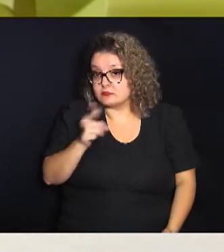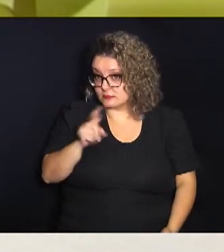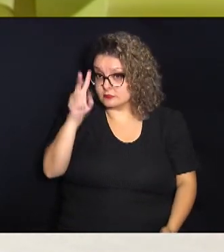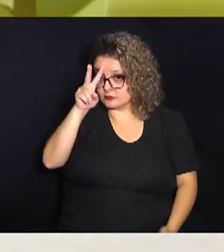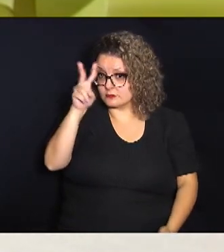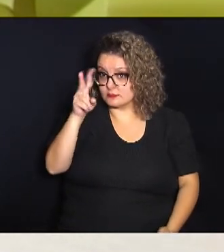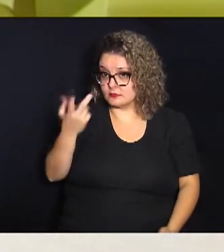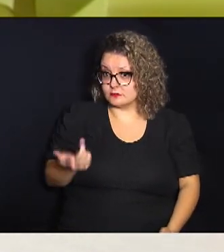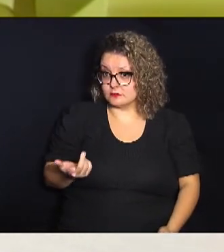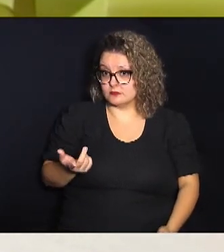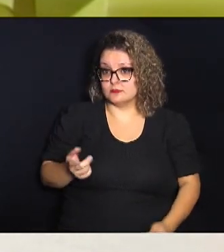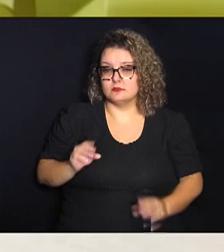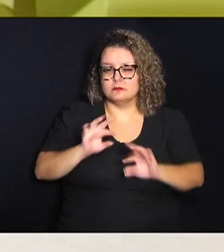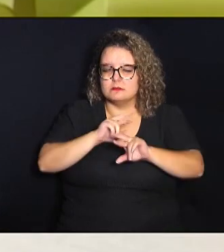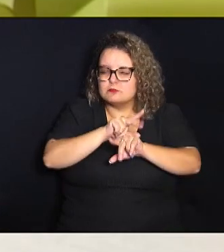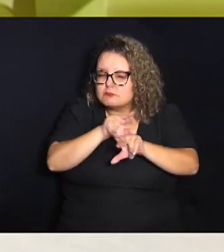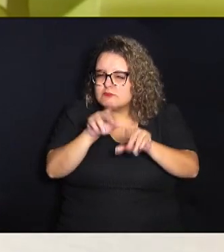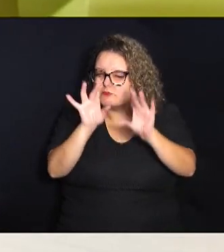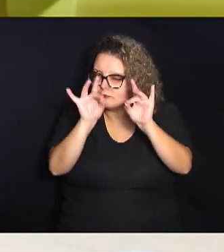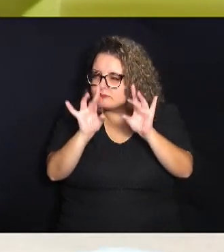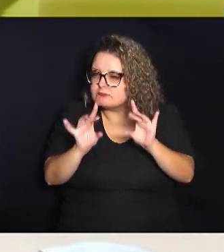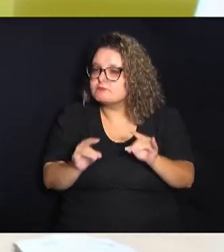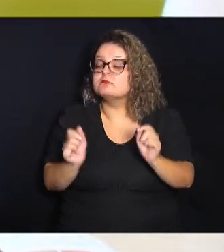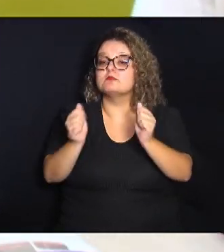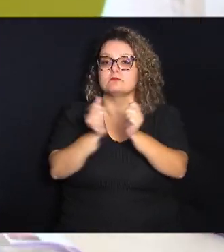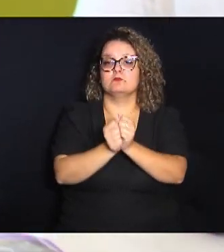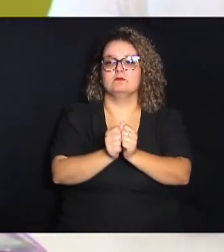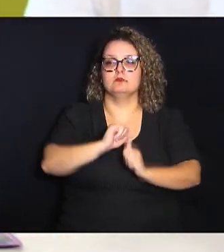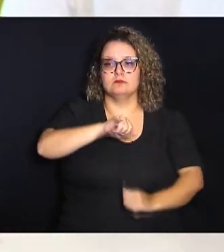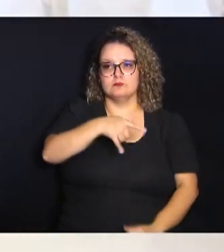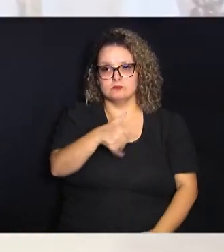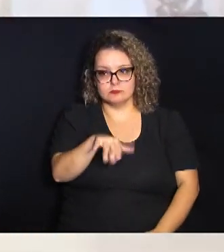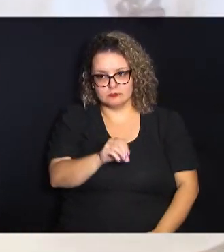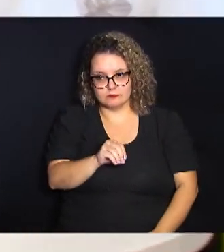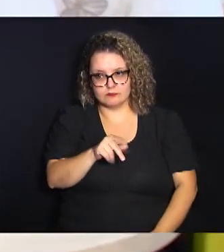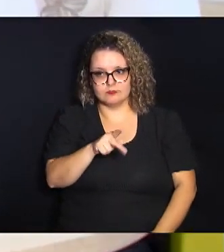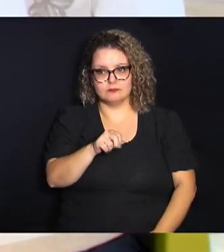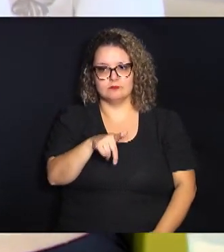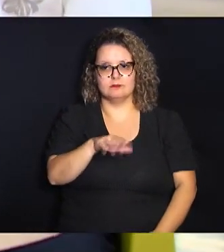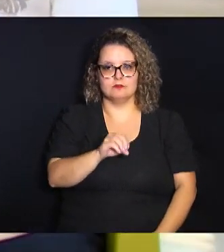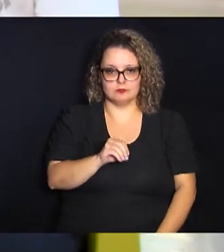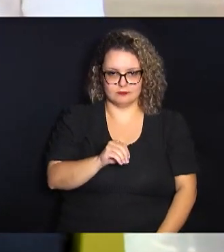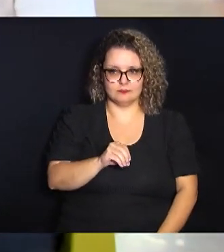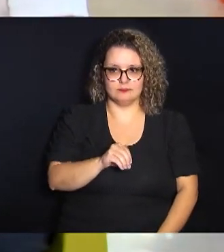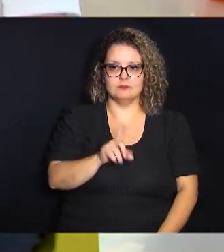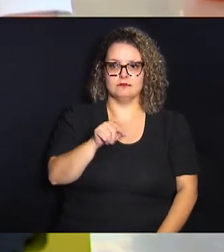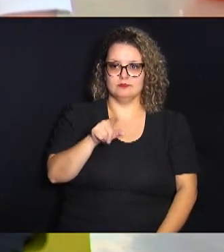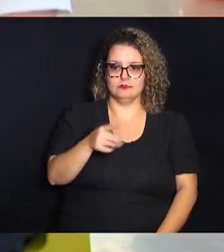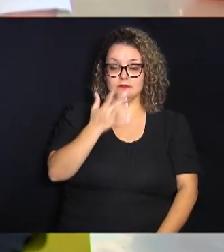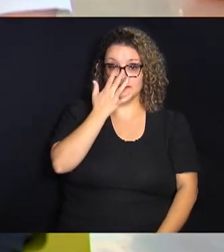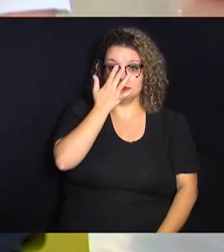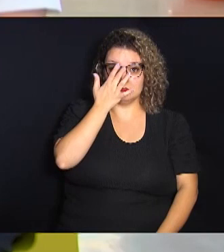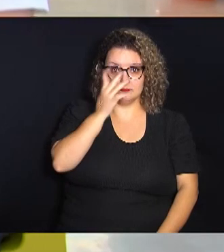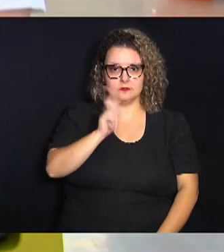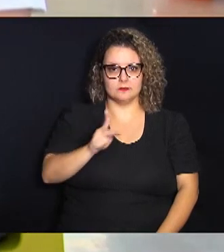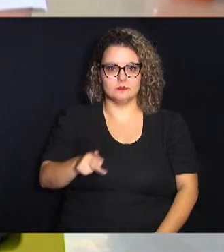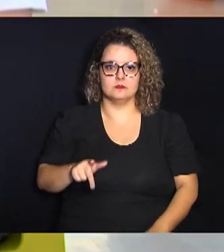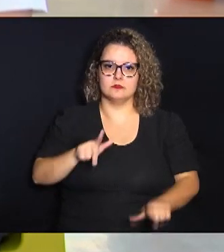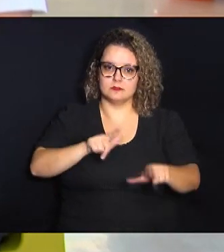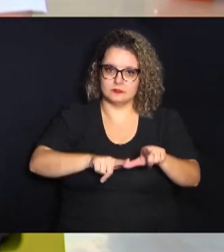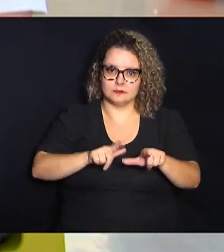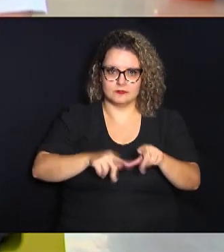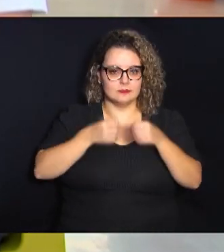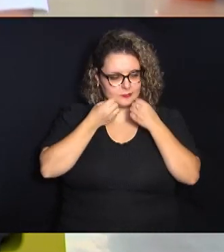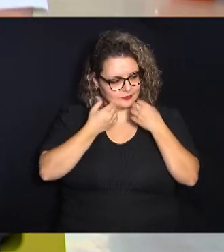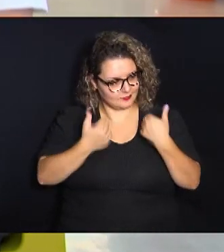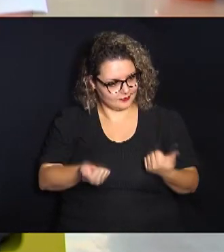são muitos detalhezinhos por isso nós estamos aqui com o João Paulo Hergesel que é professor de letras tudo